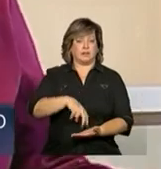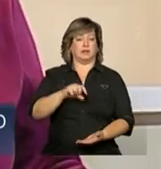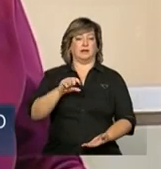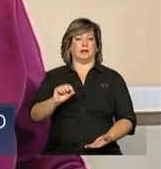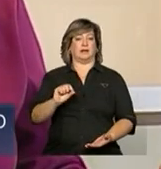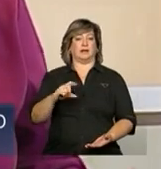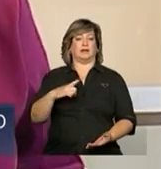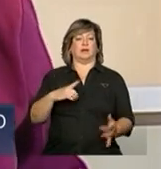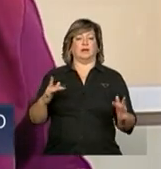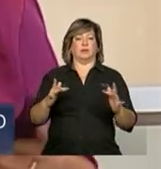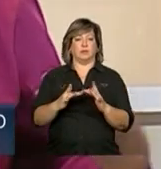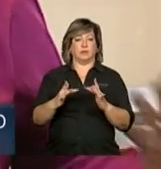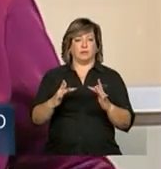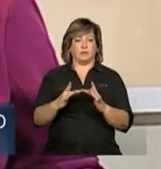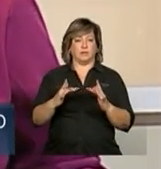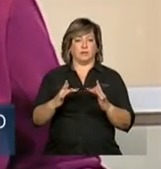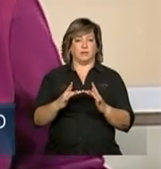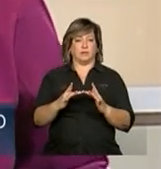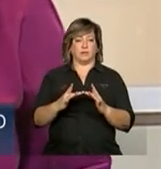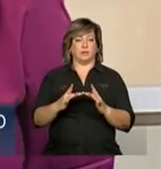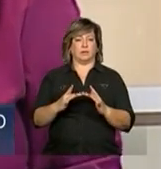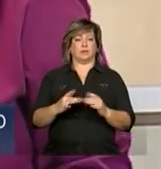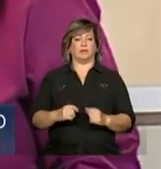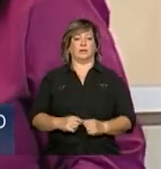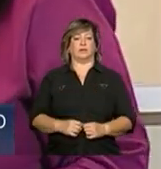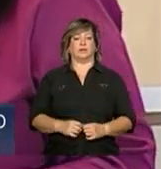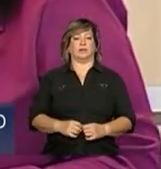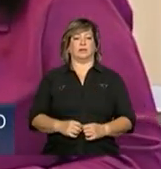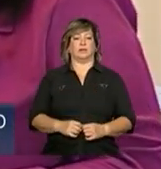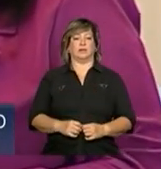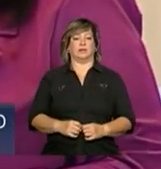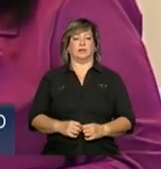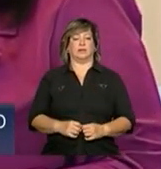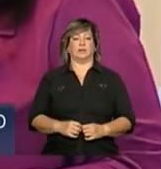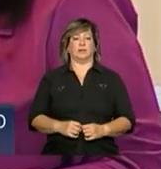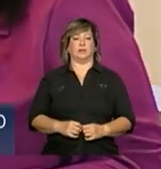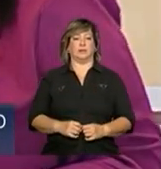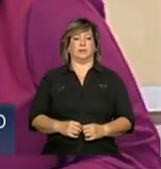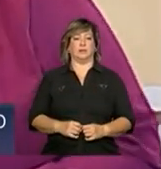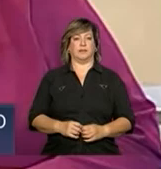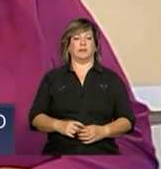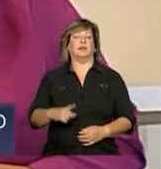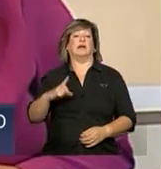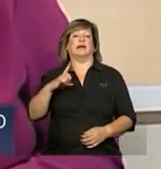combatividade, em la rebeldia. Vocês só jogam melhor beisebol e a gente futebol.